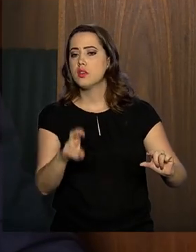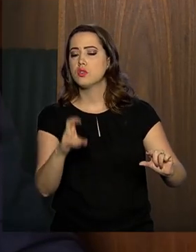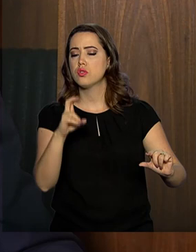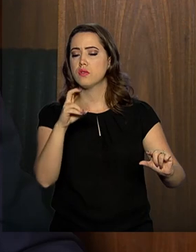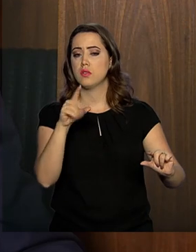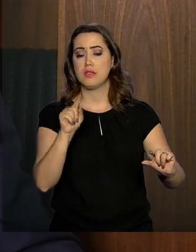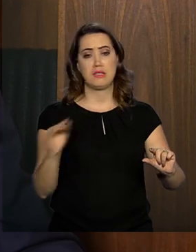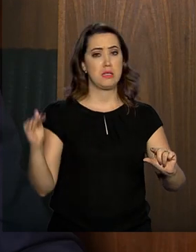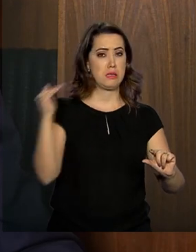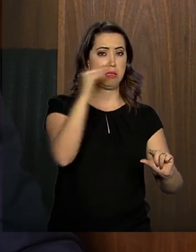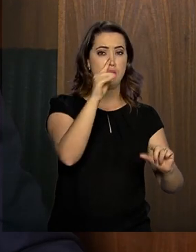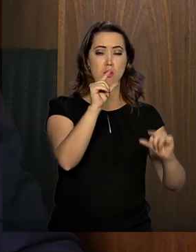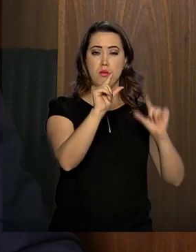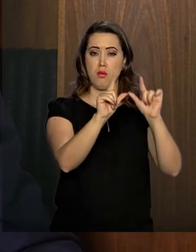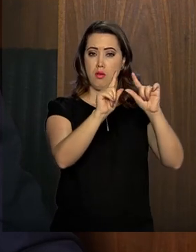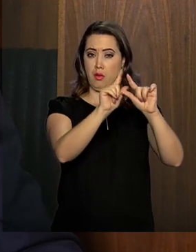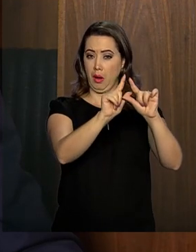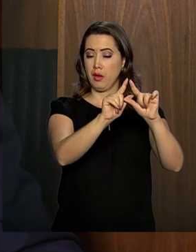22%.